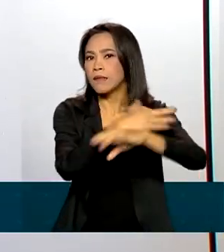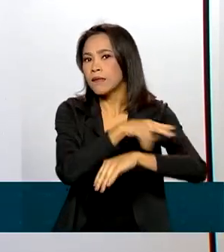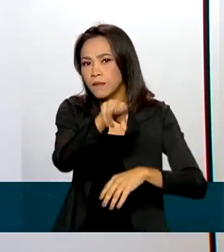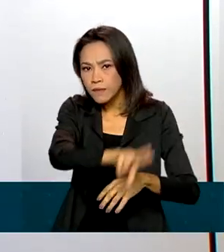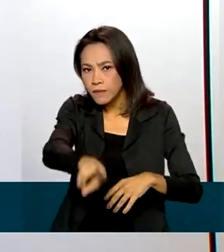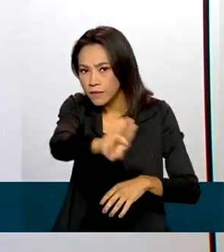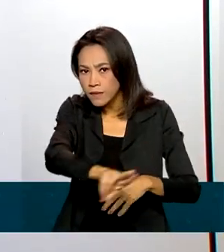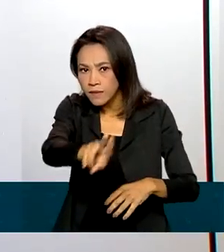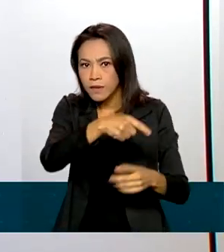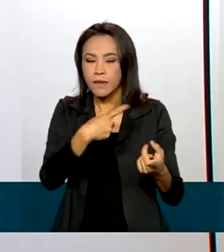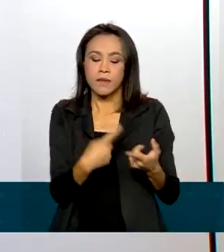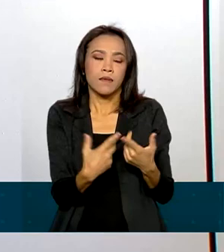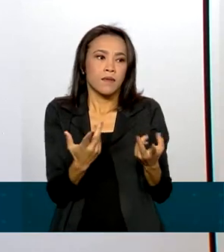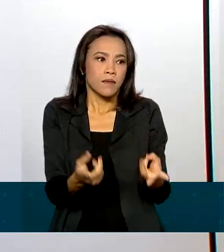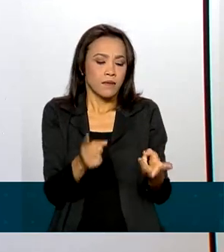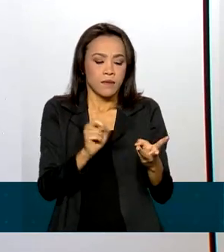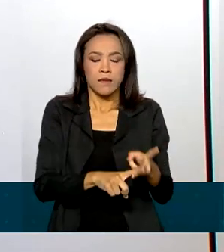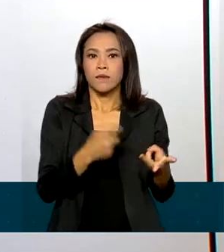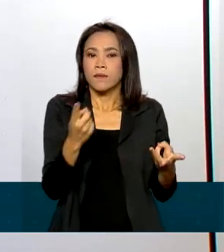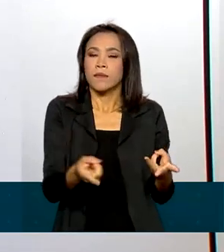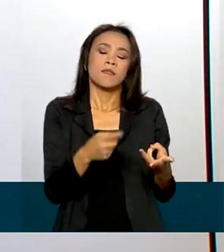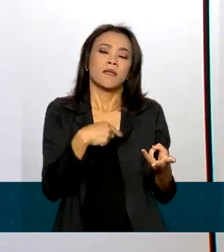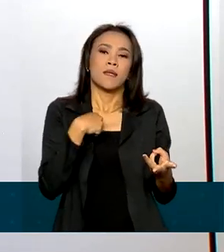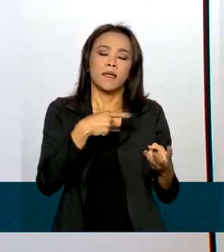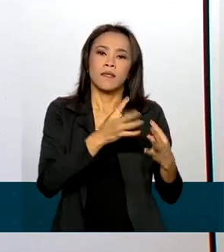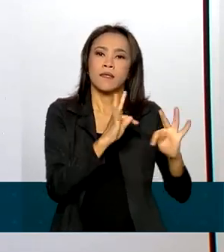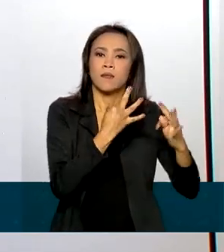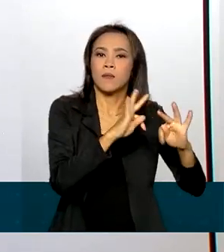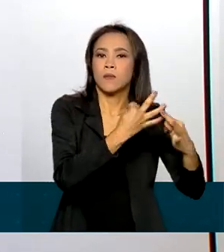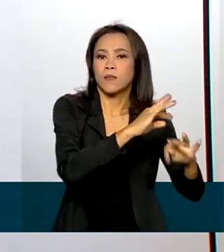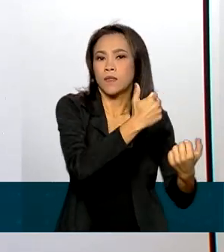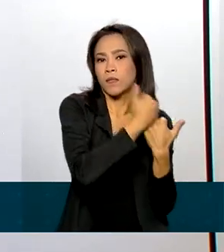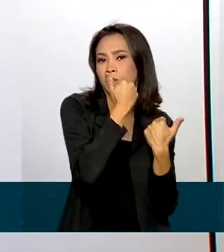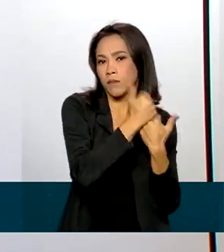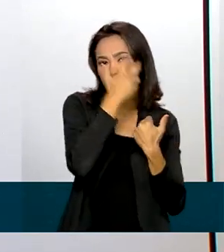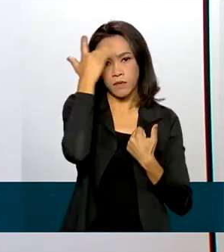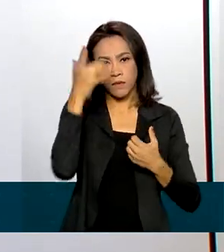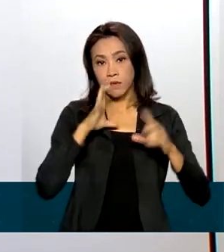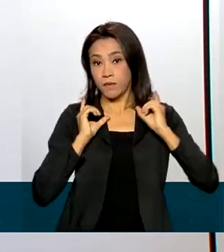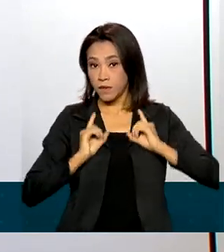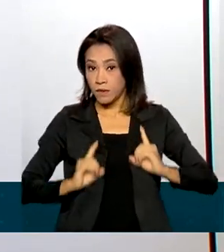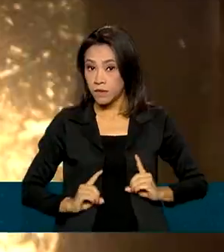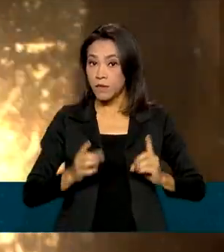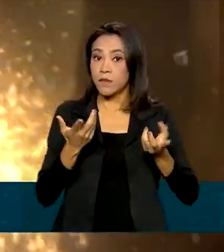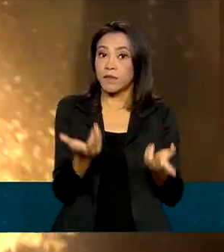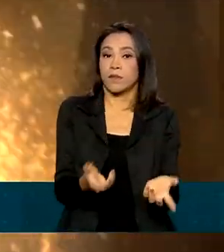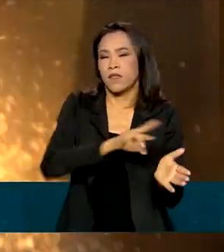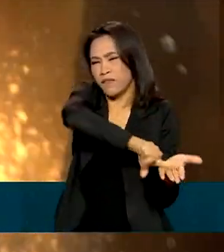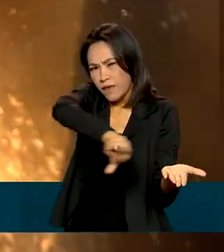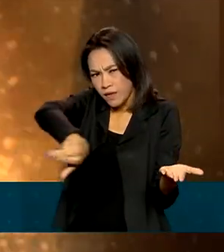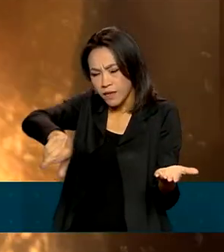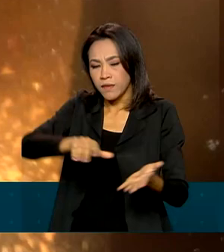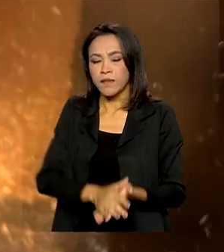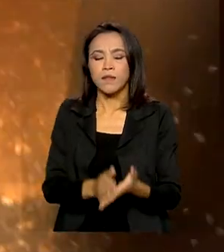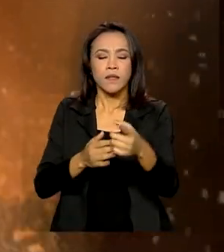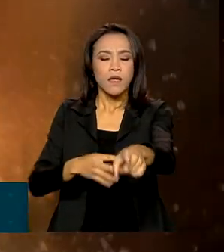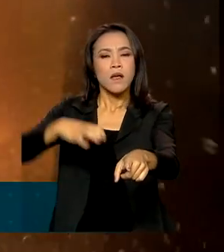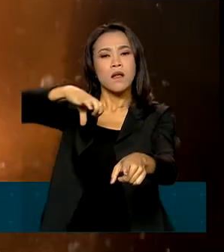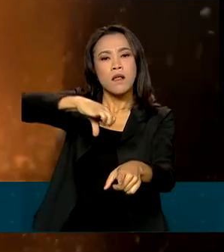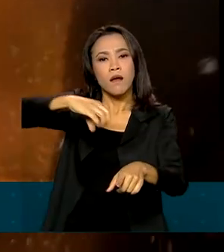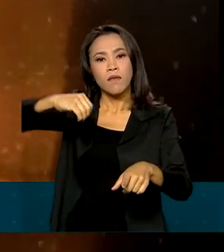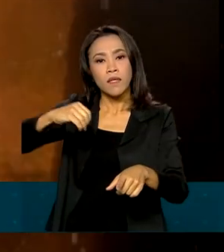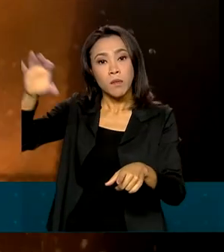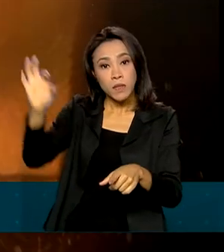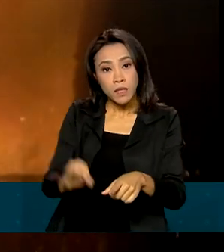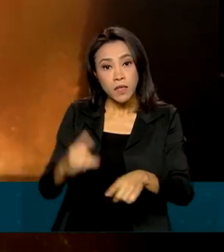exemplo, em tecnologias assistivas, na área de baterias, na área de tomógrafos. 90% da produção